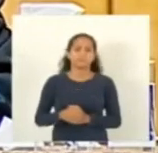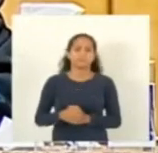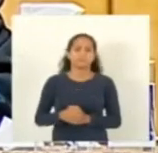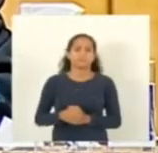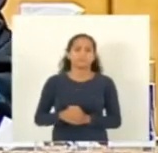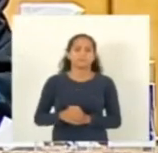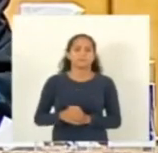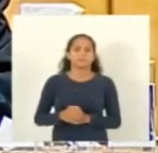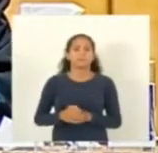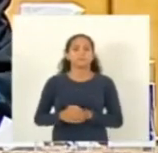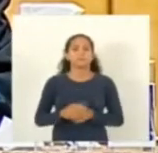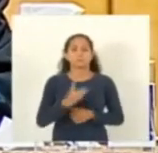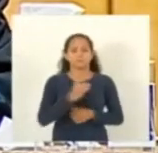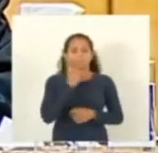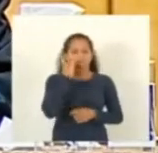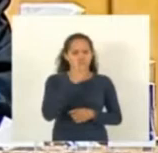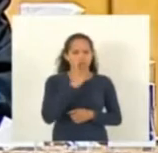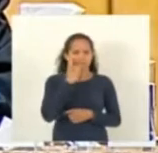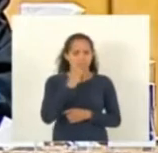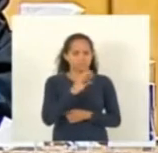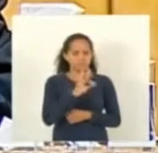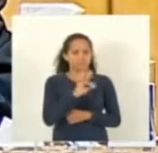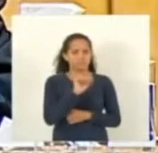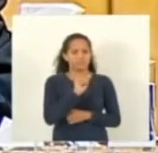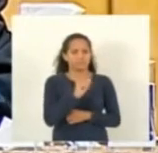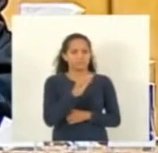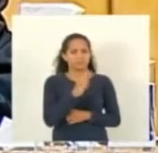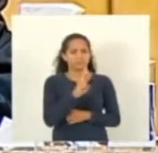deputado Fabrício Gandini